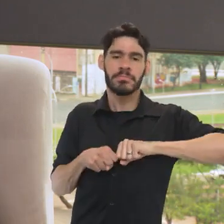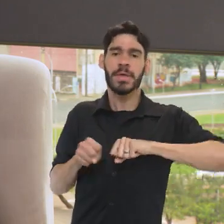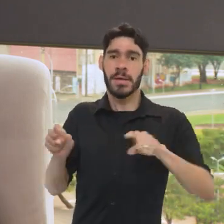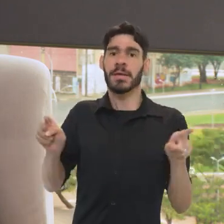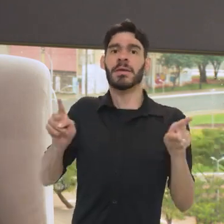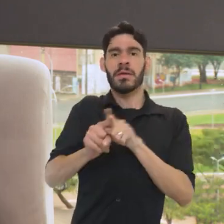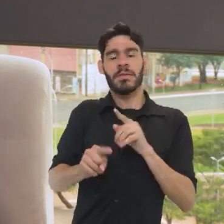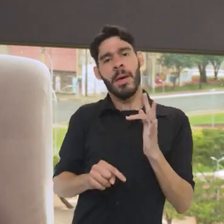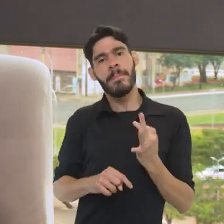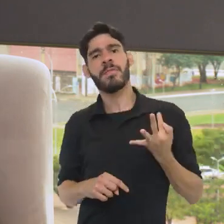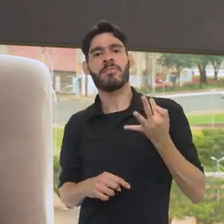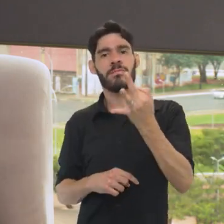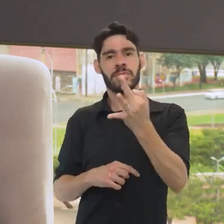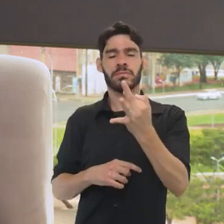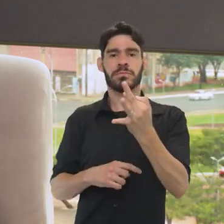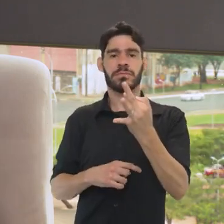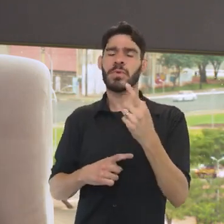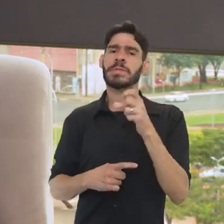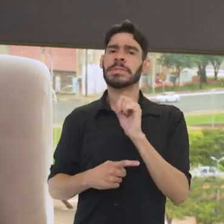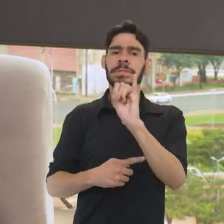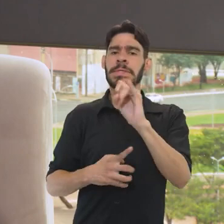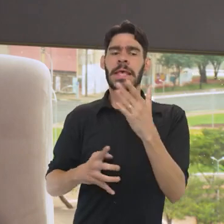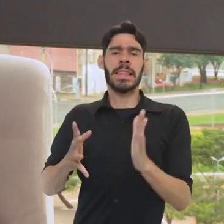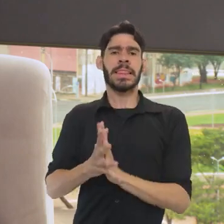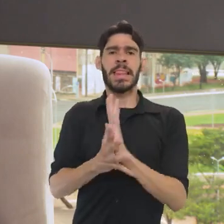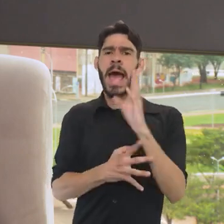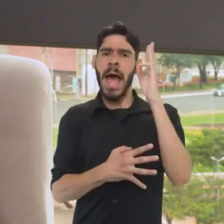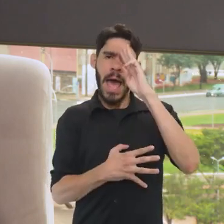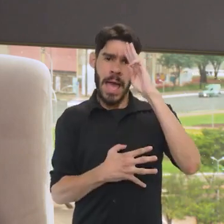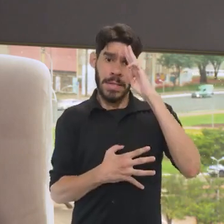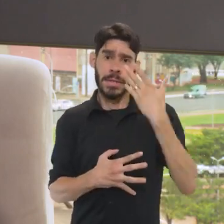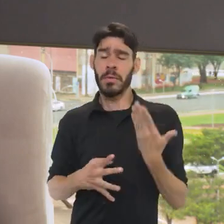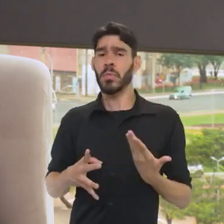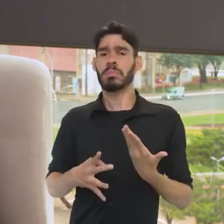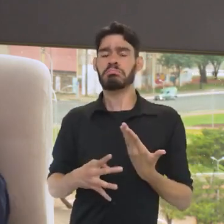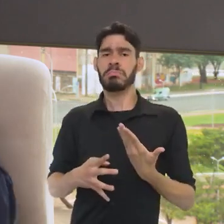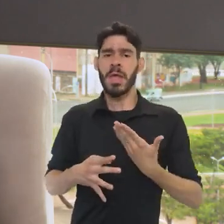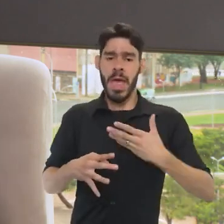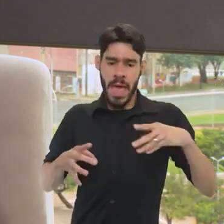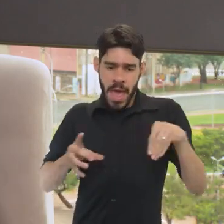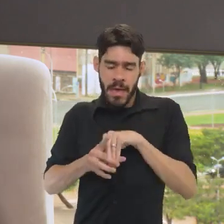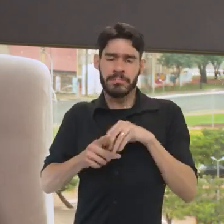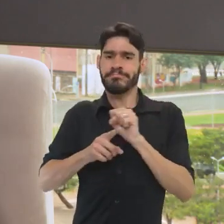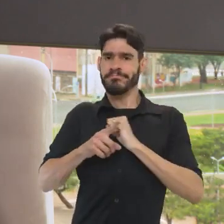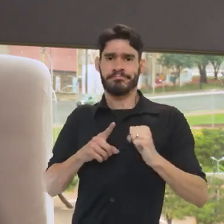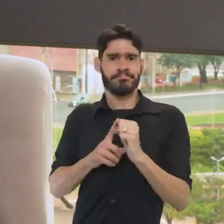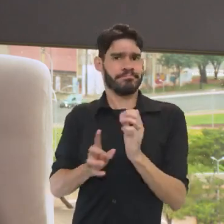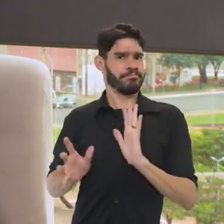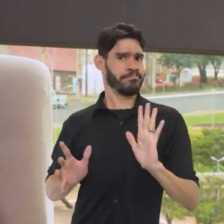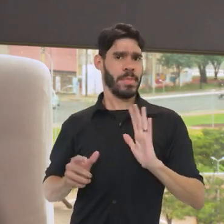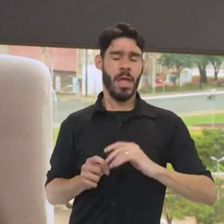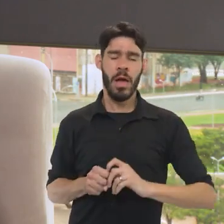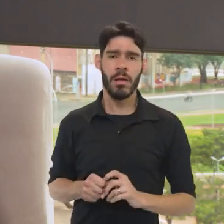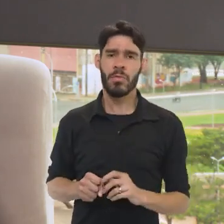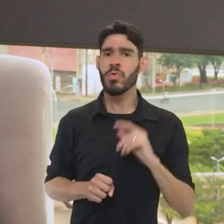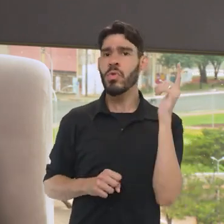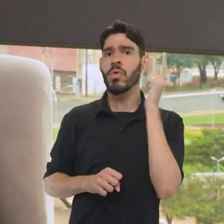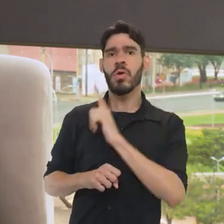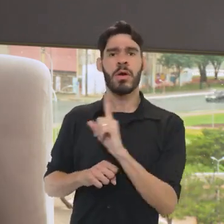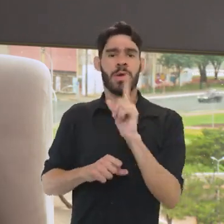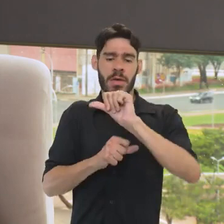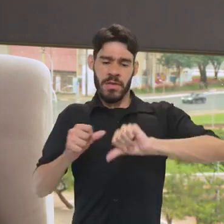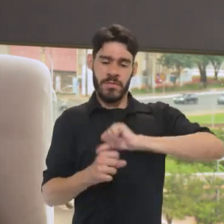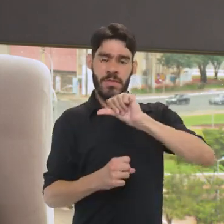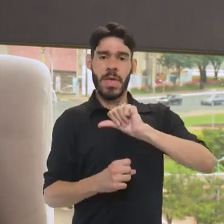reconhecer, é também sobre o futuro. Porque se a gente não traz essa memória, a gente não se vê como sociedade e a gente não consegue